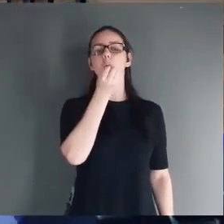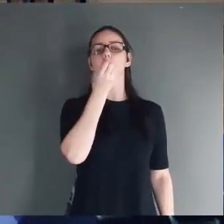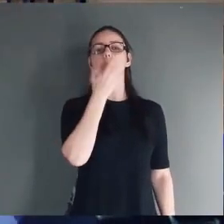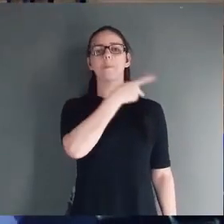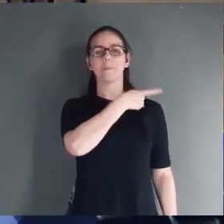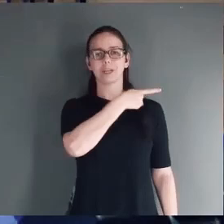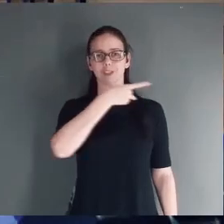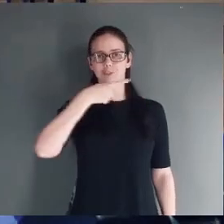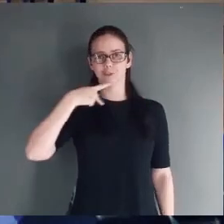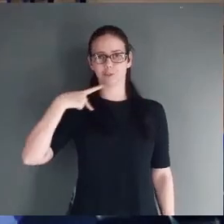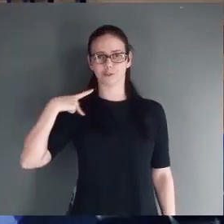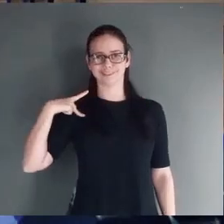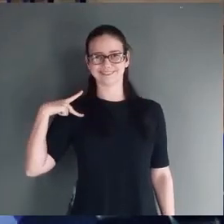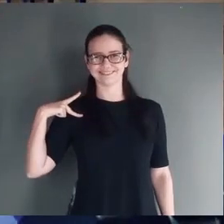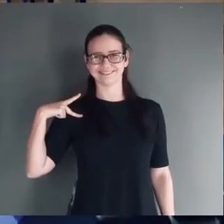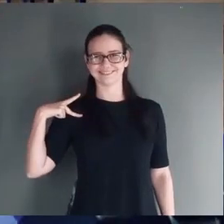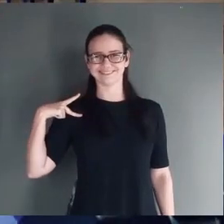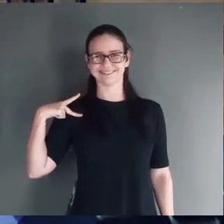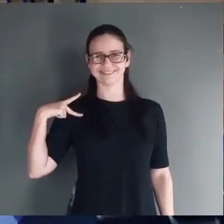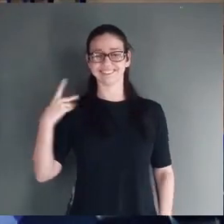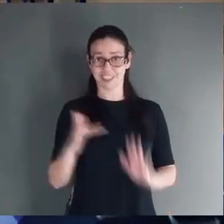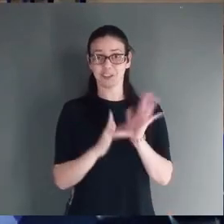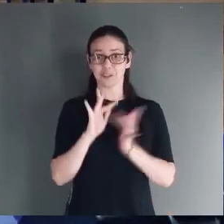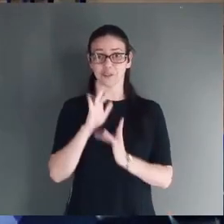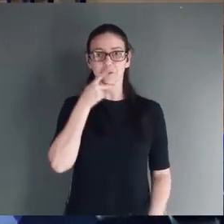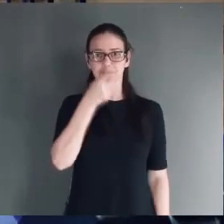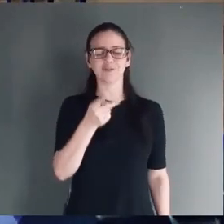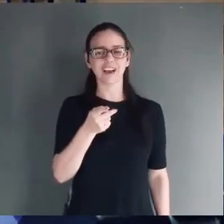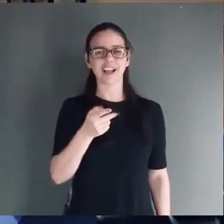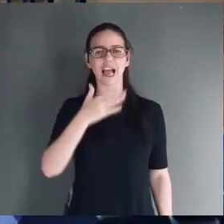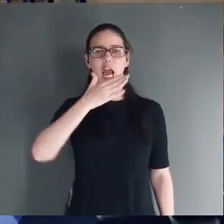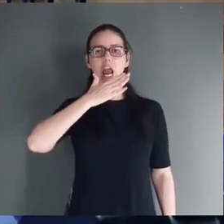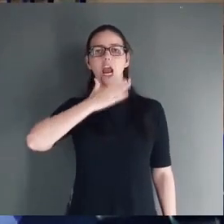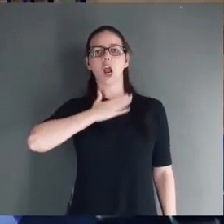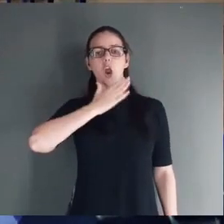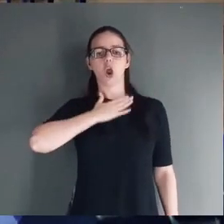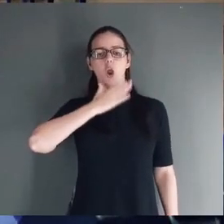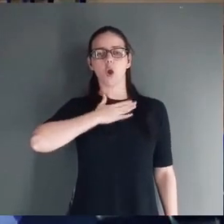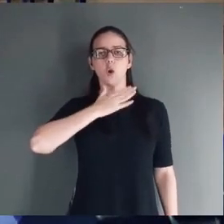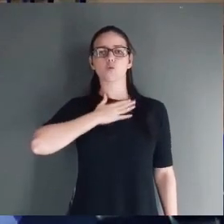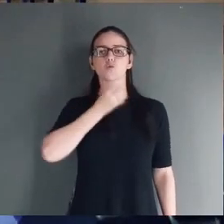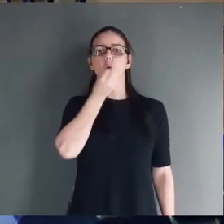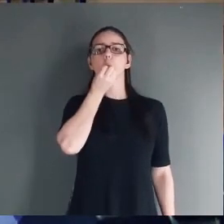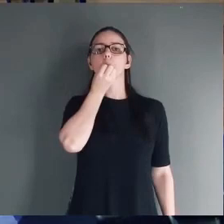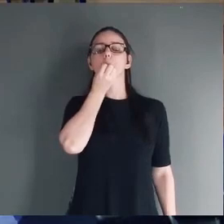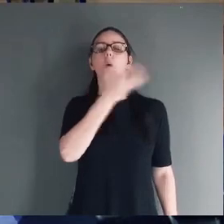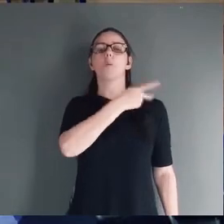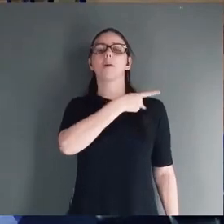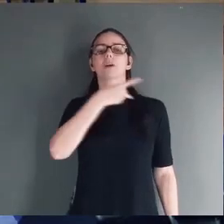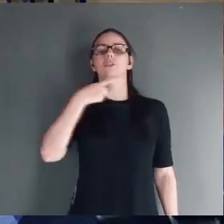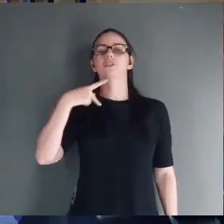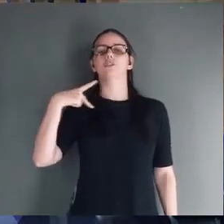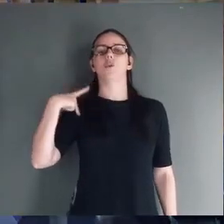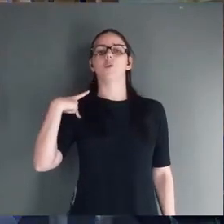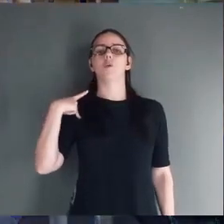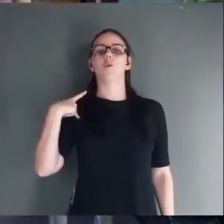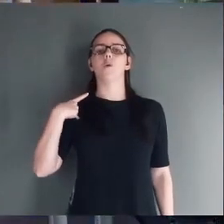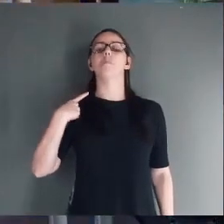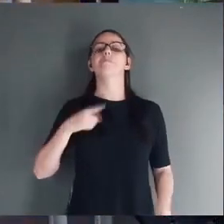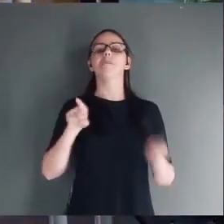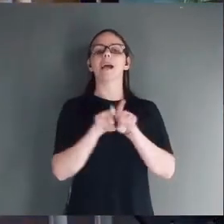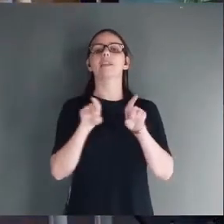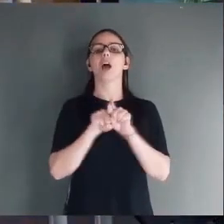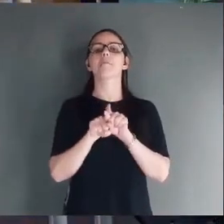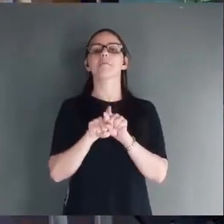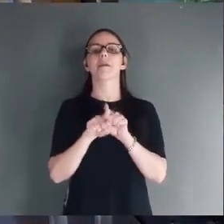Meu Deus do céu. Eu sou o bom pastor. Mas eu não sou só o bom pastor, eu também sou a ovelha.